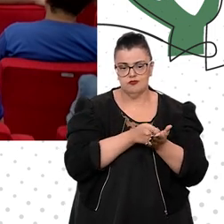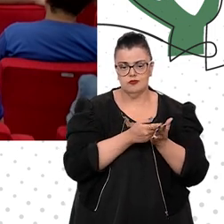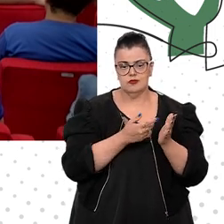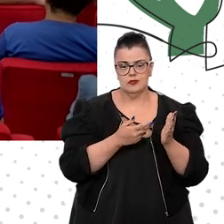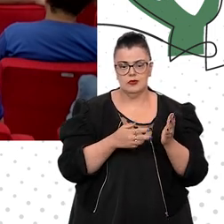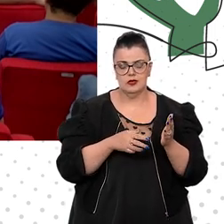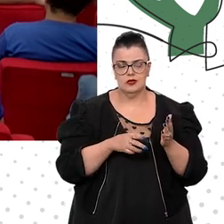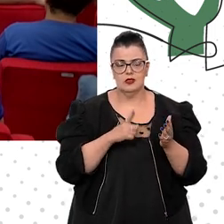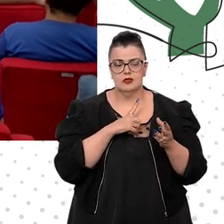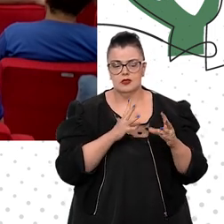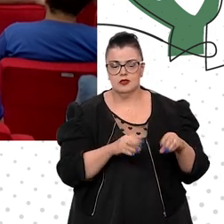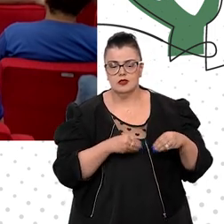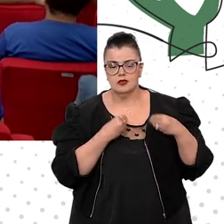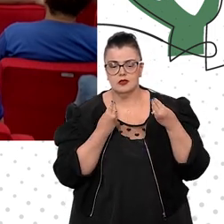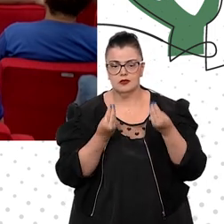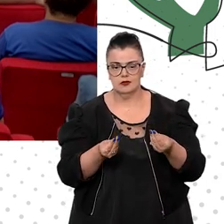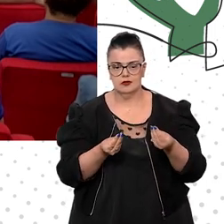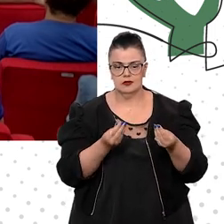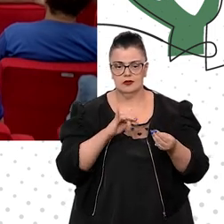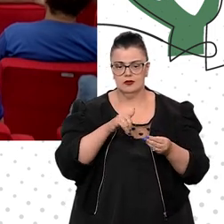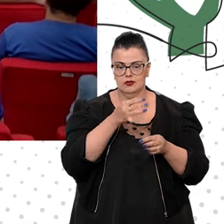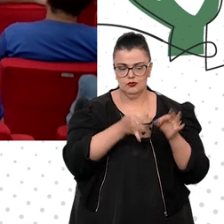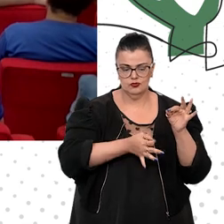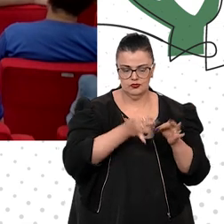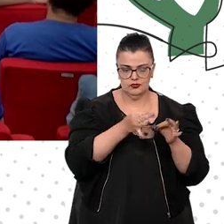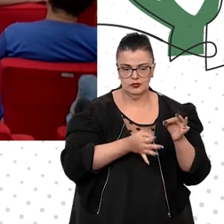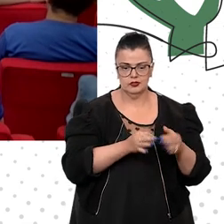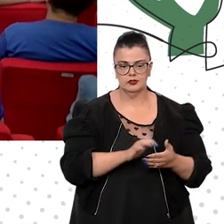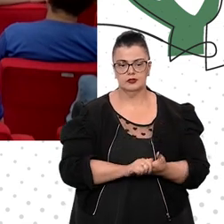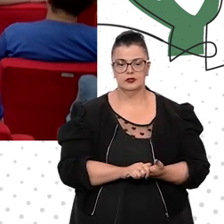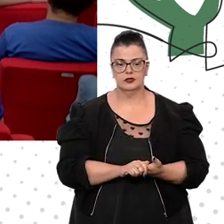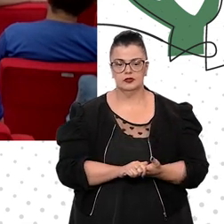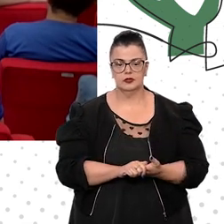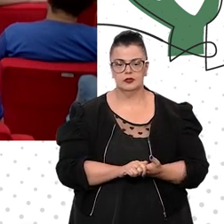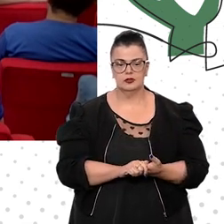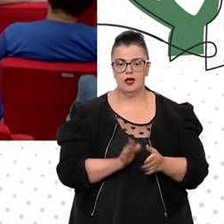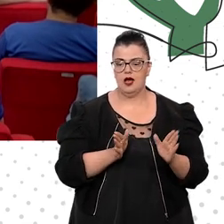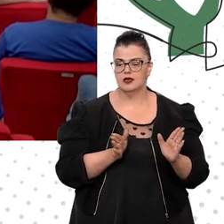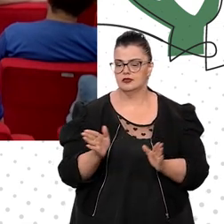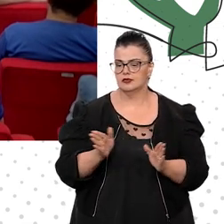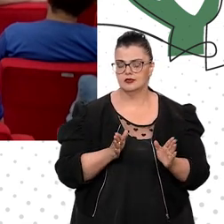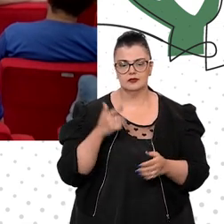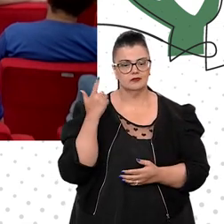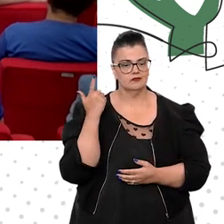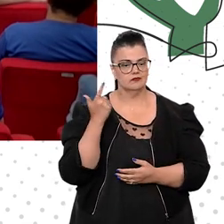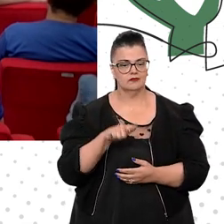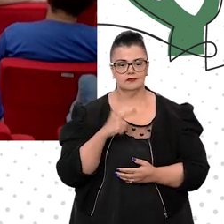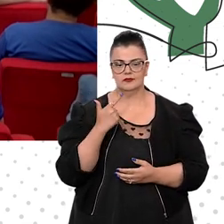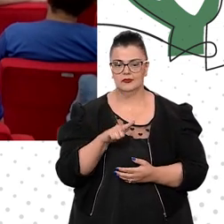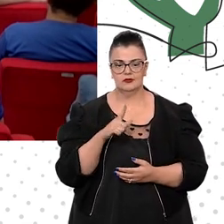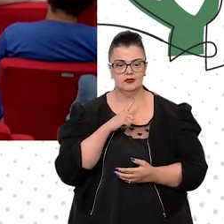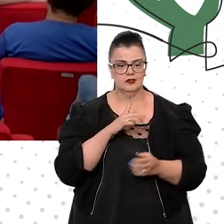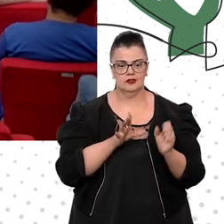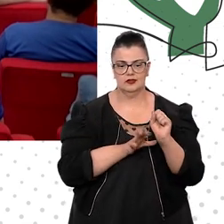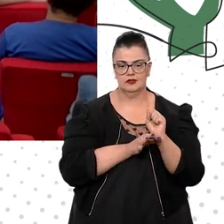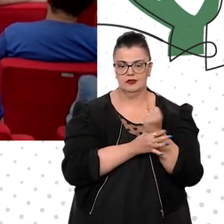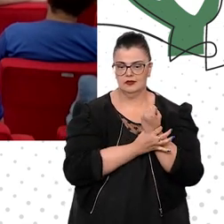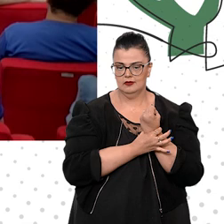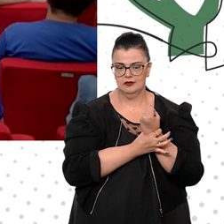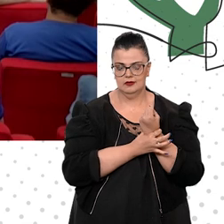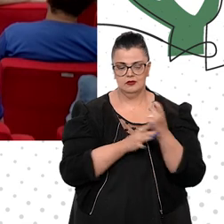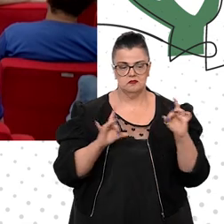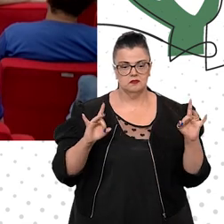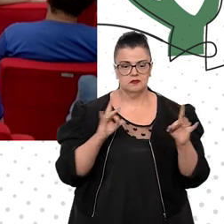entregar justiça, a acessibilidade não esteja garantida na sua plenitude.